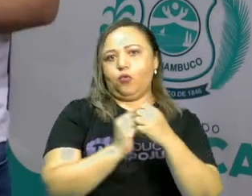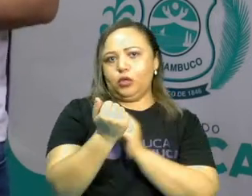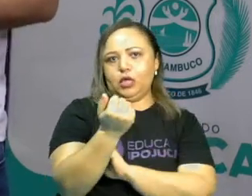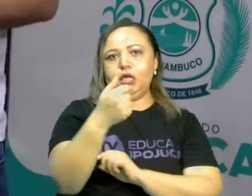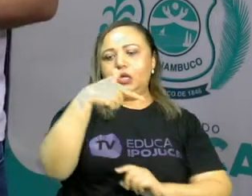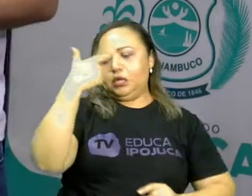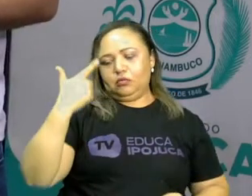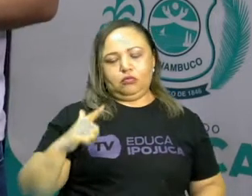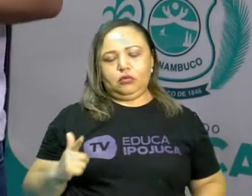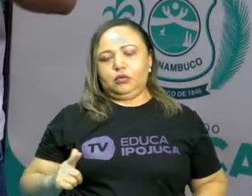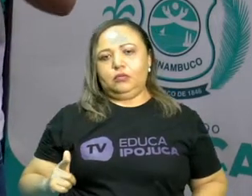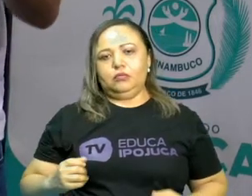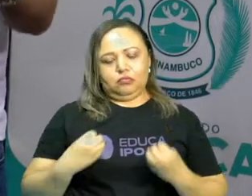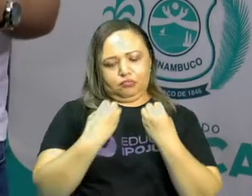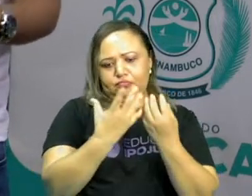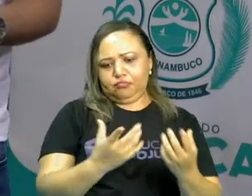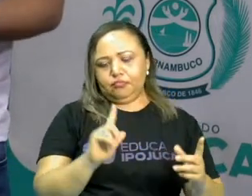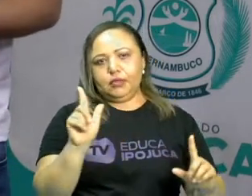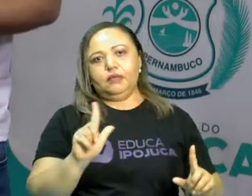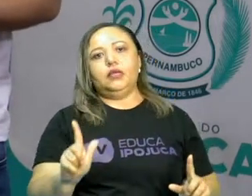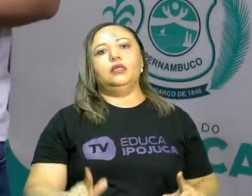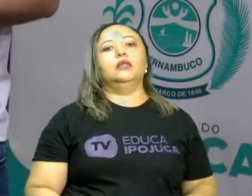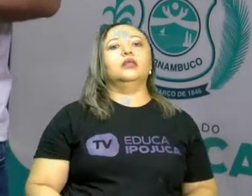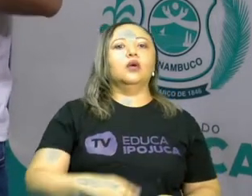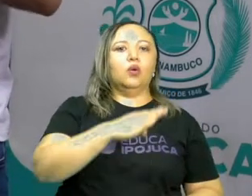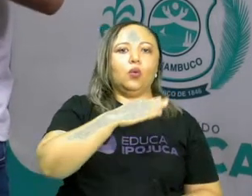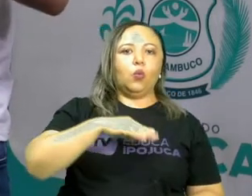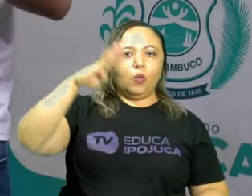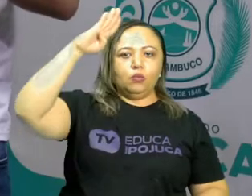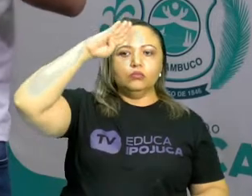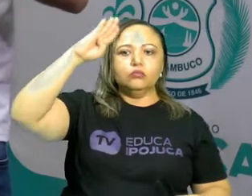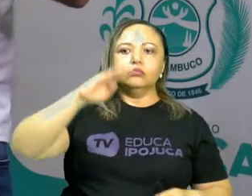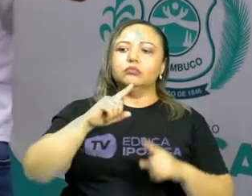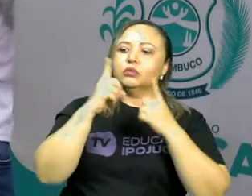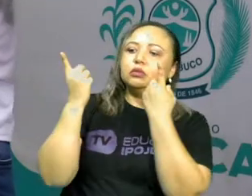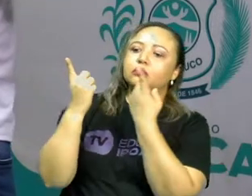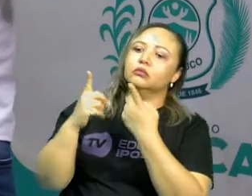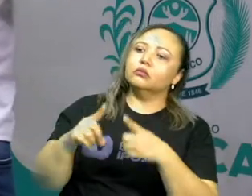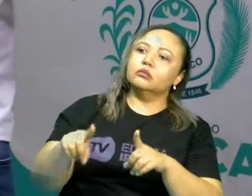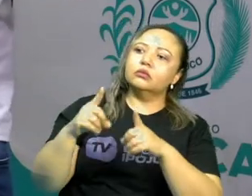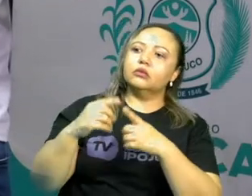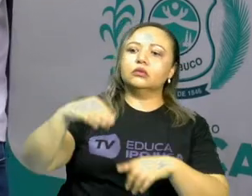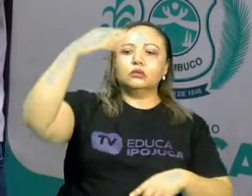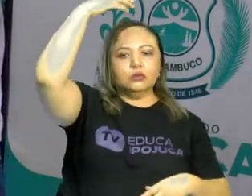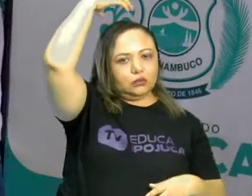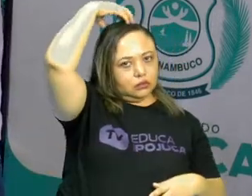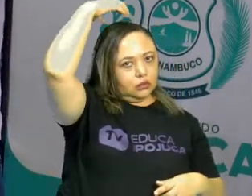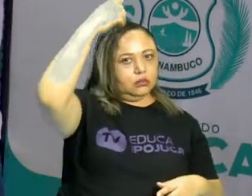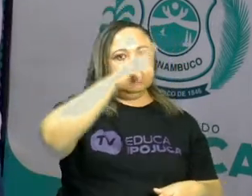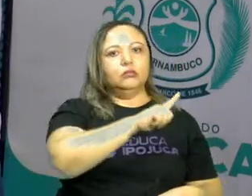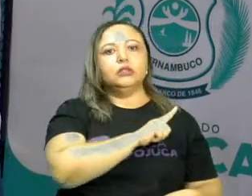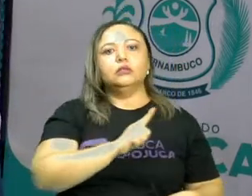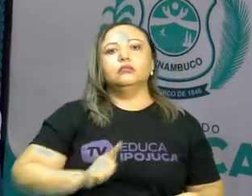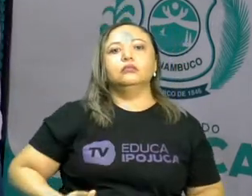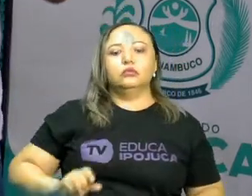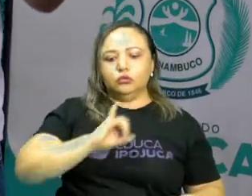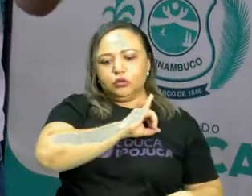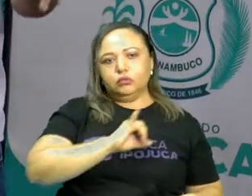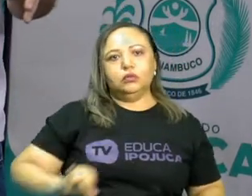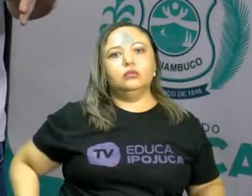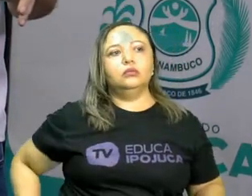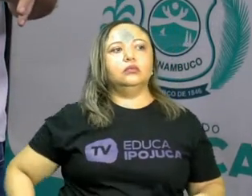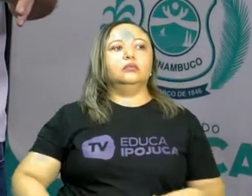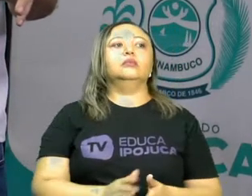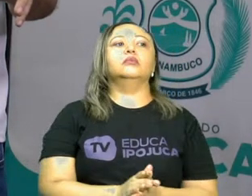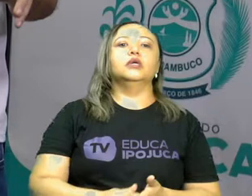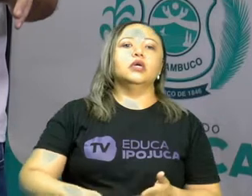o império. Também havia um movimento republicano, que vai criar todo um imaginário sobre o